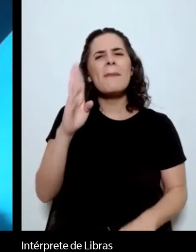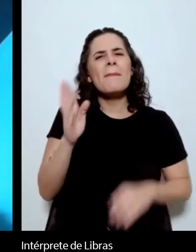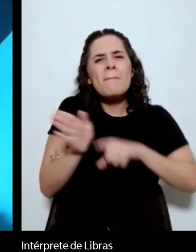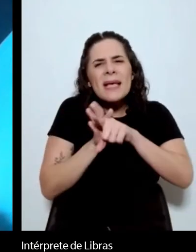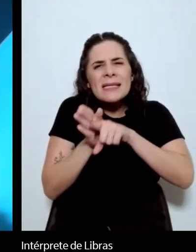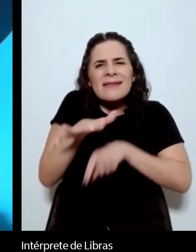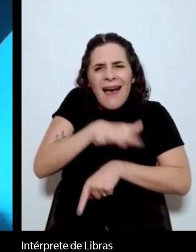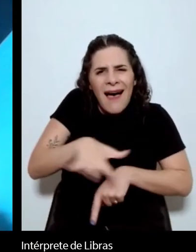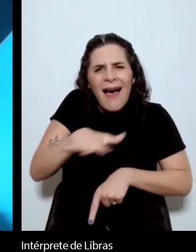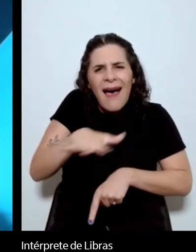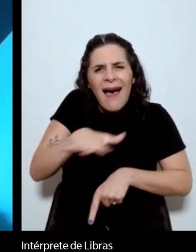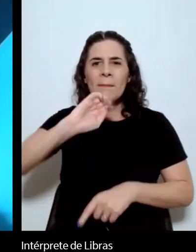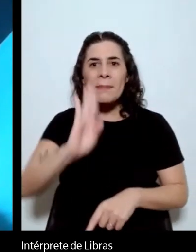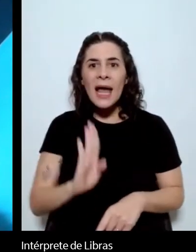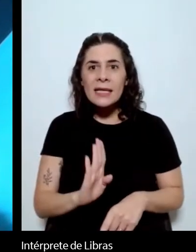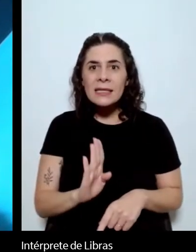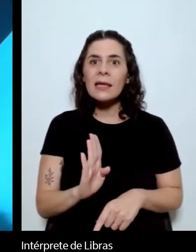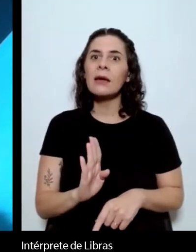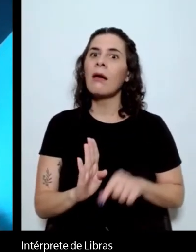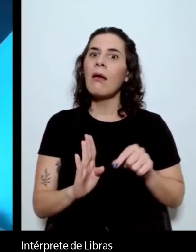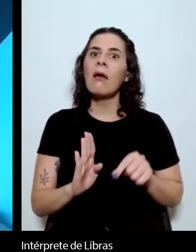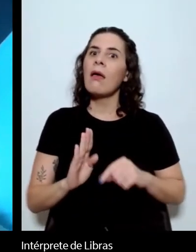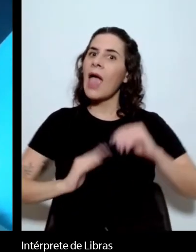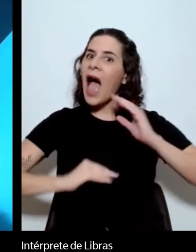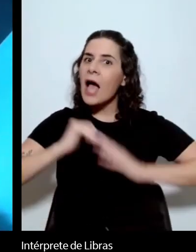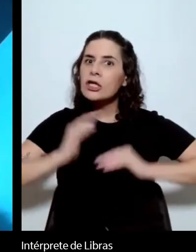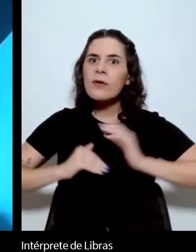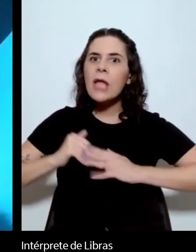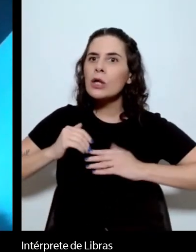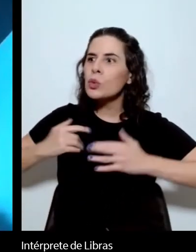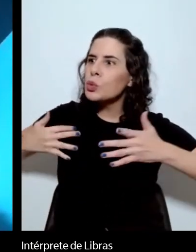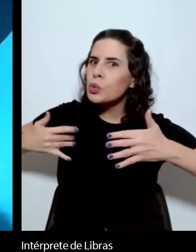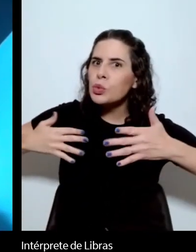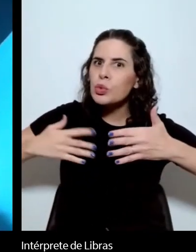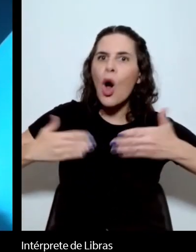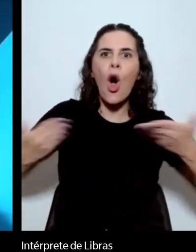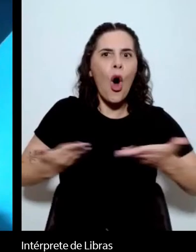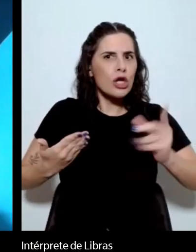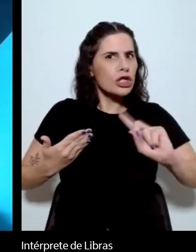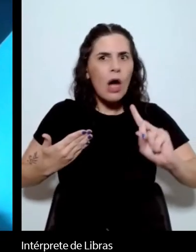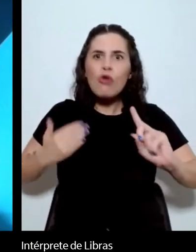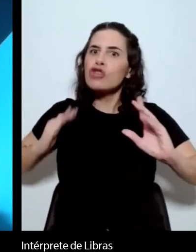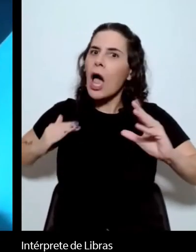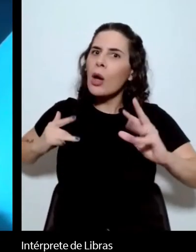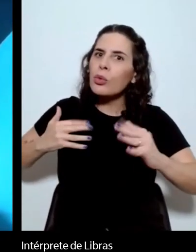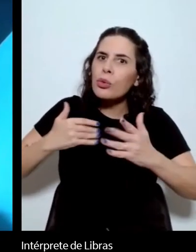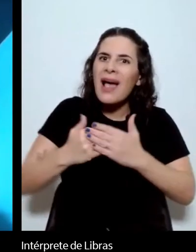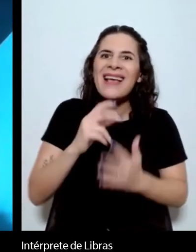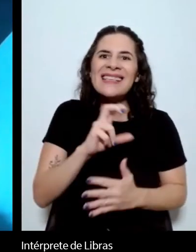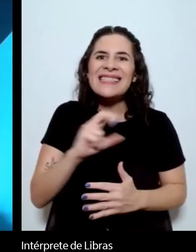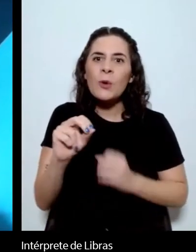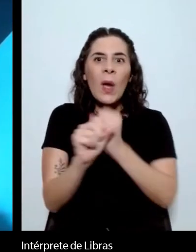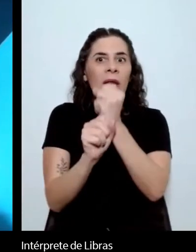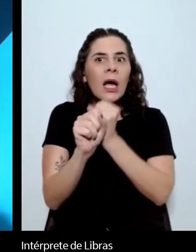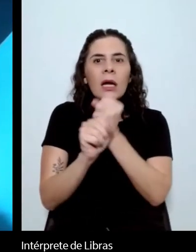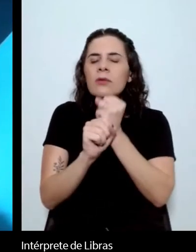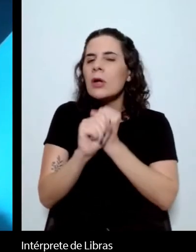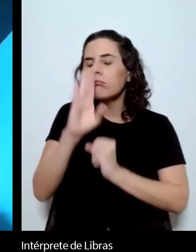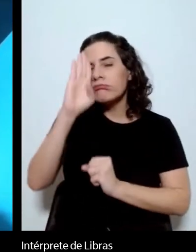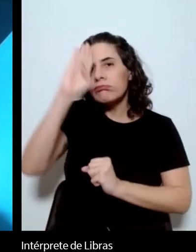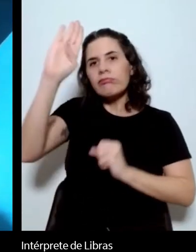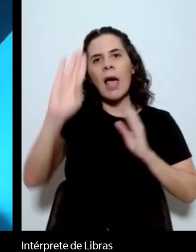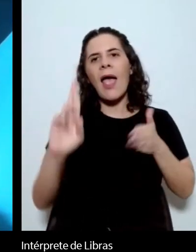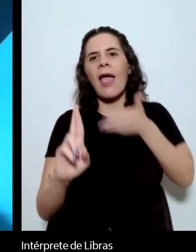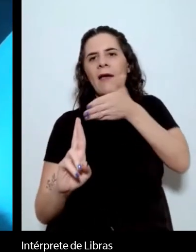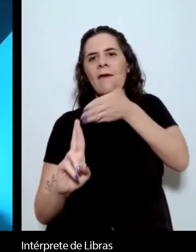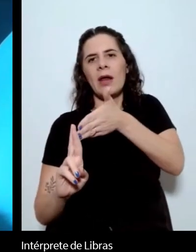isto não apenas hoje. Há pelo menos cinco décadas, o professor David Jackson tem se destacado como um dos mais importantes conhecedores